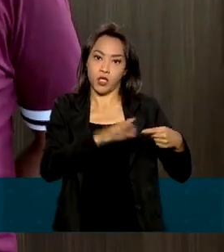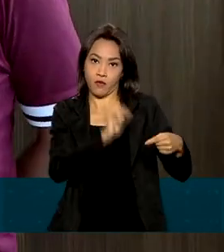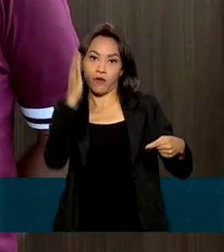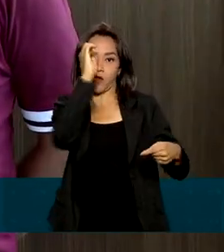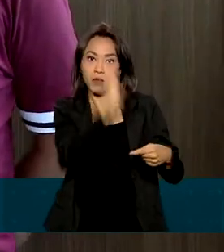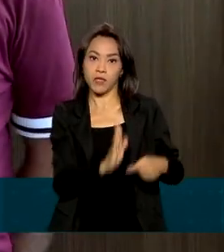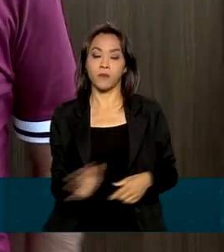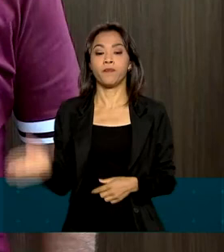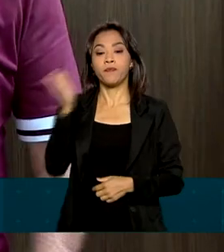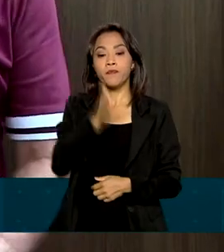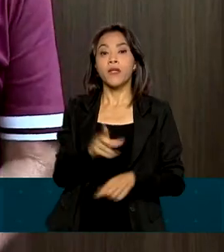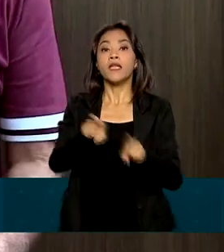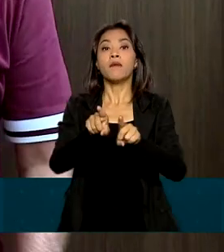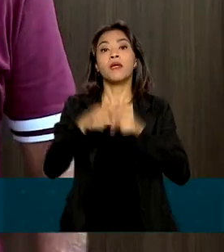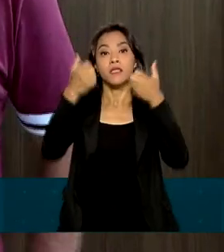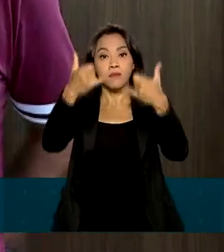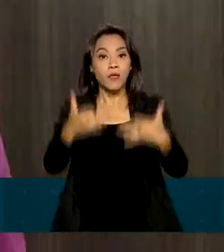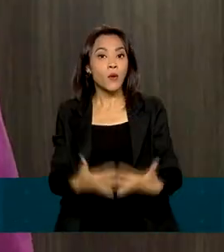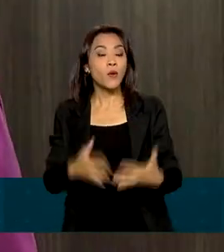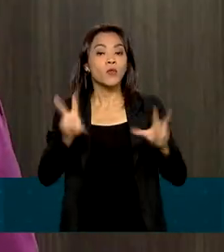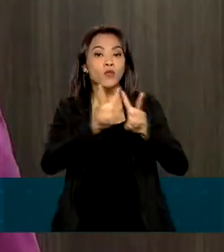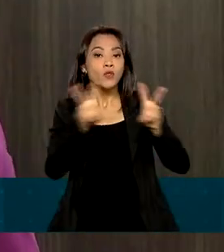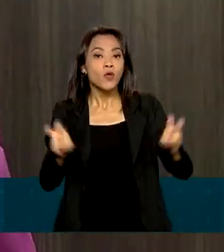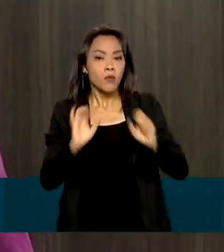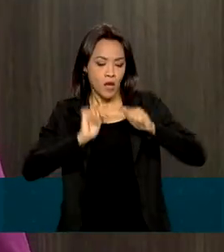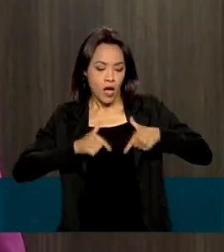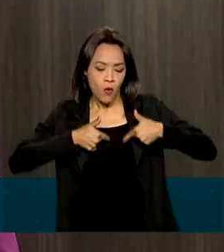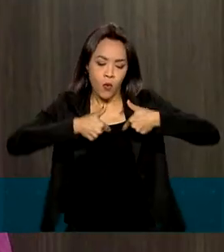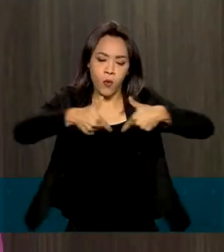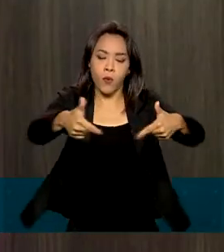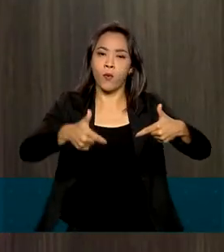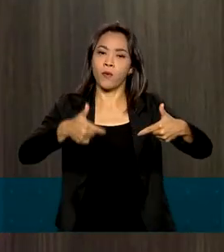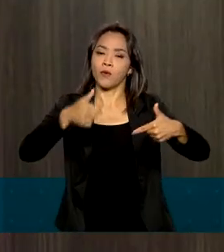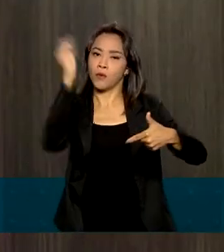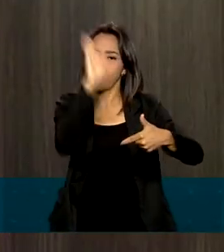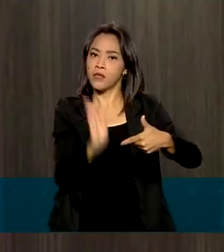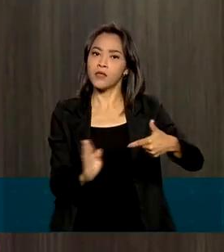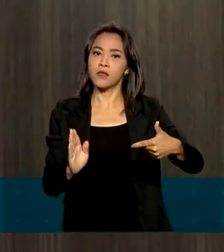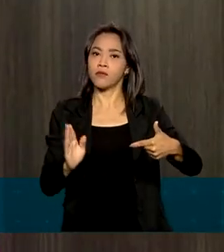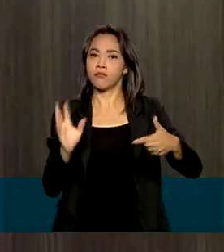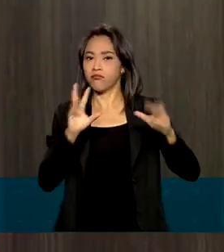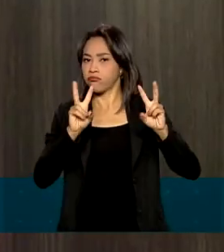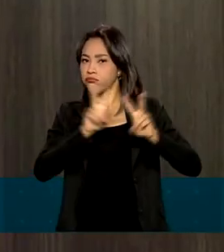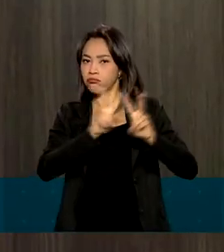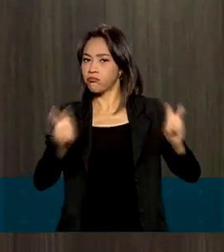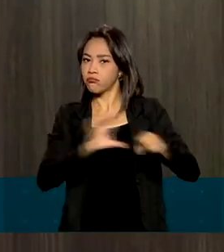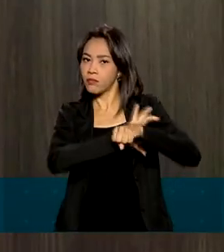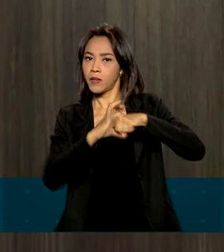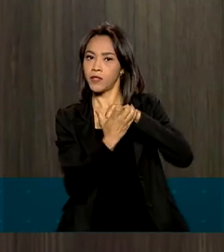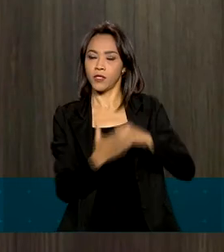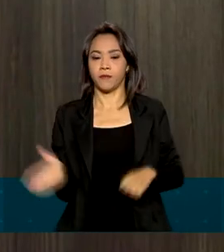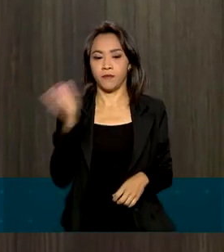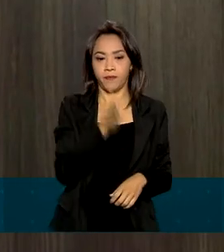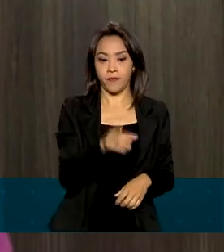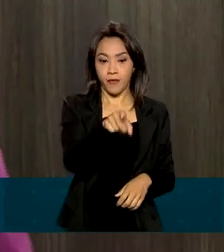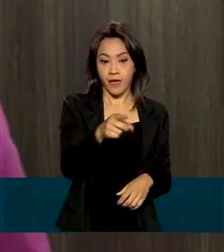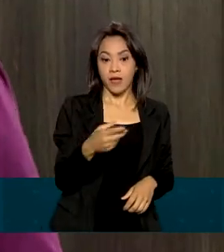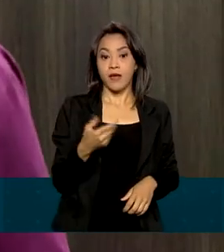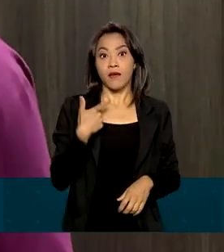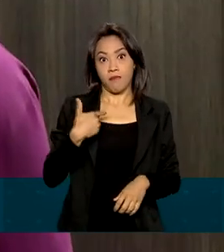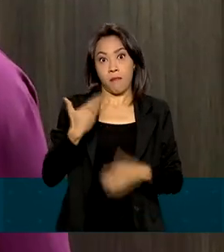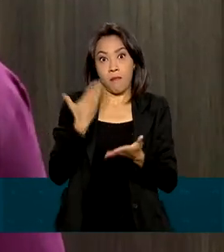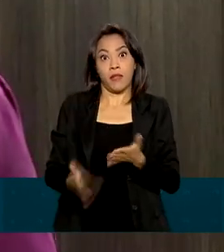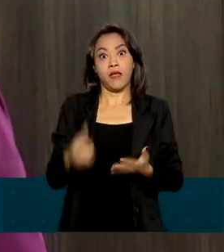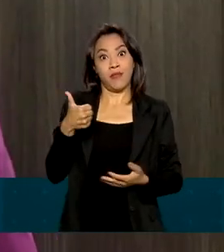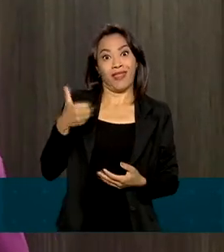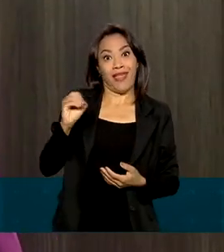destacou o enfrentamento do Brasil em relação à pandemia de Covid-19. Onde todo mundo esperava que se fosse perder 10% do PIB,